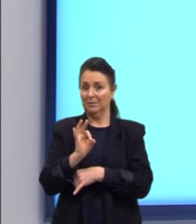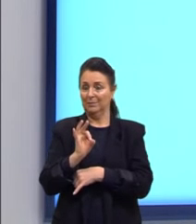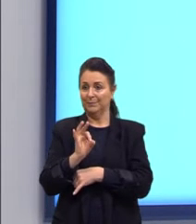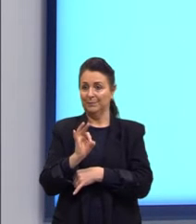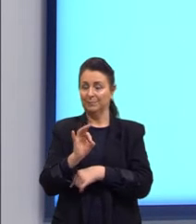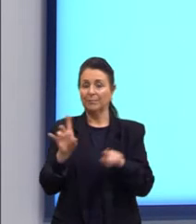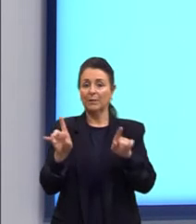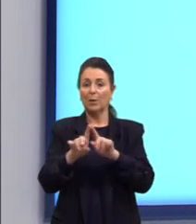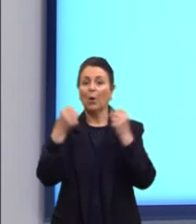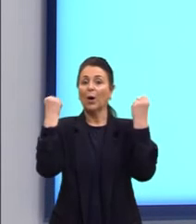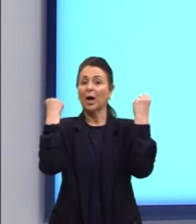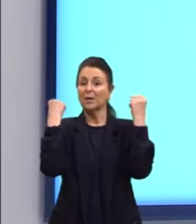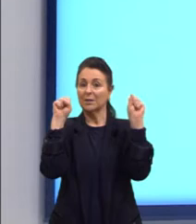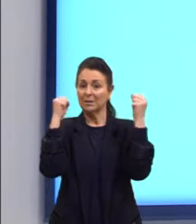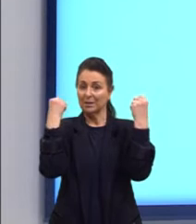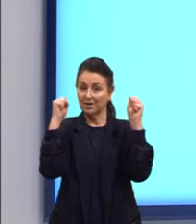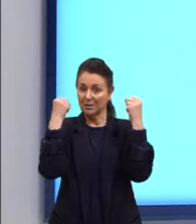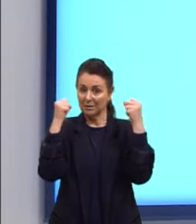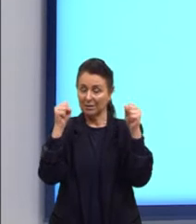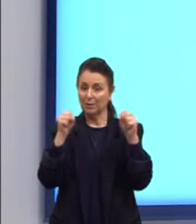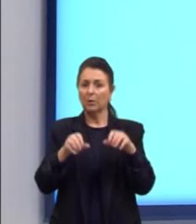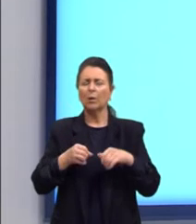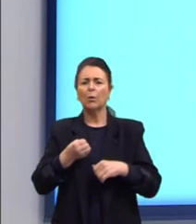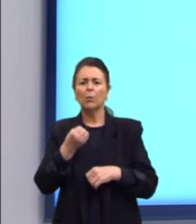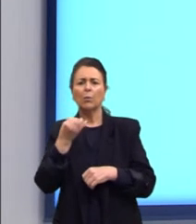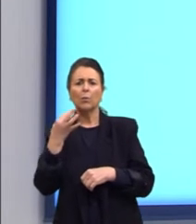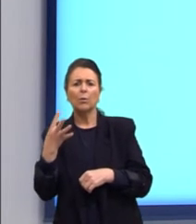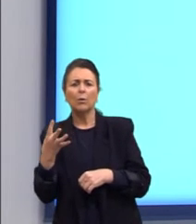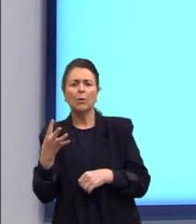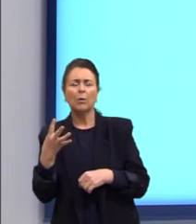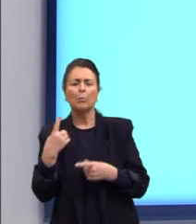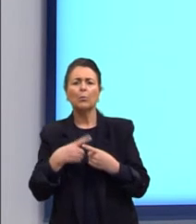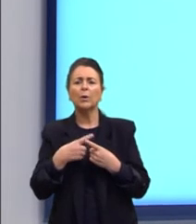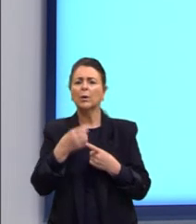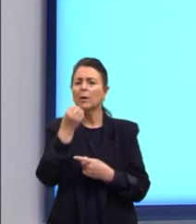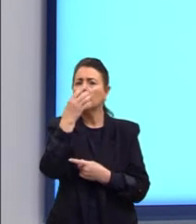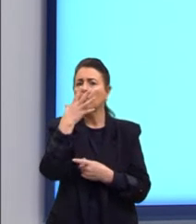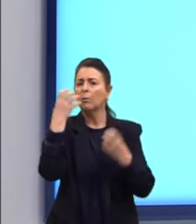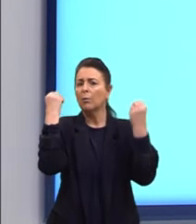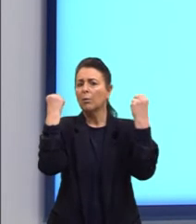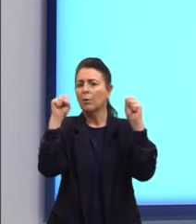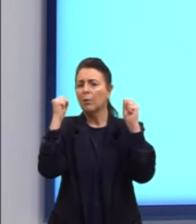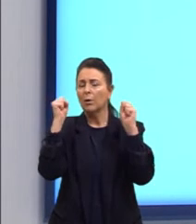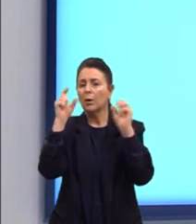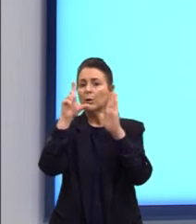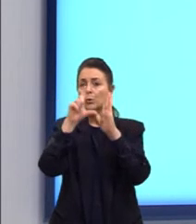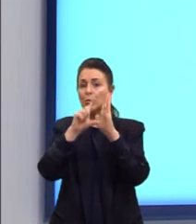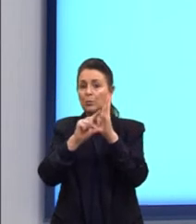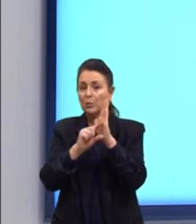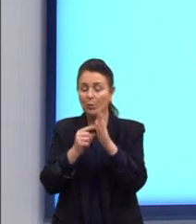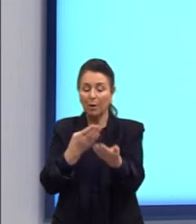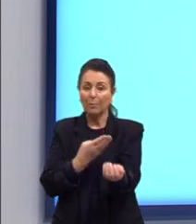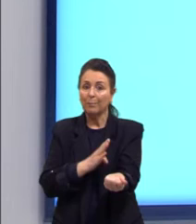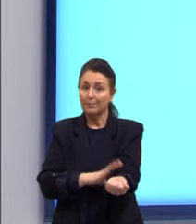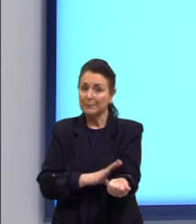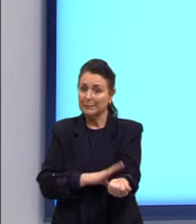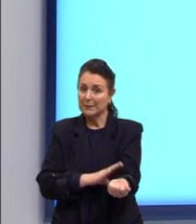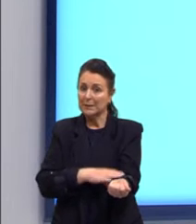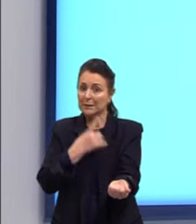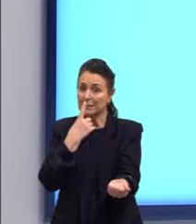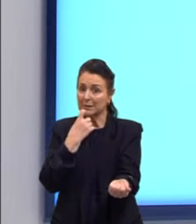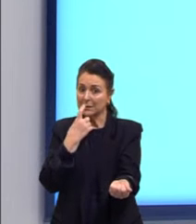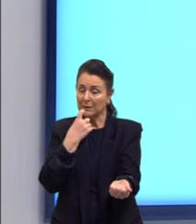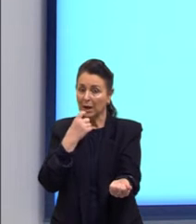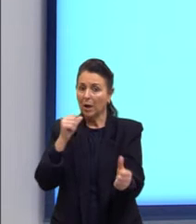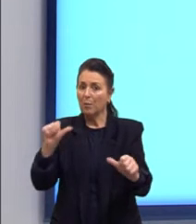Está aqui a atividade física. Quais são os benefícios, então, né? Reduz a pressão arterial, melhora